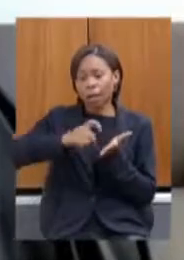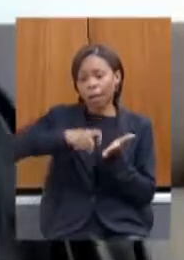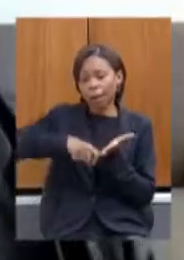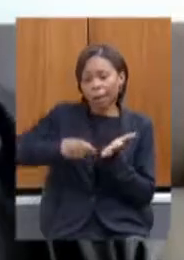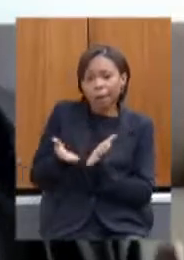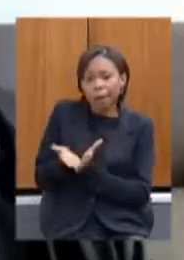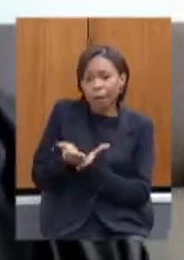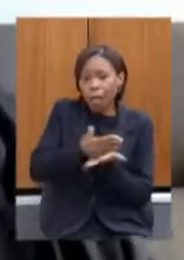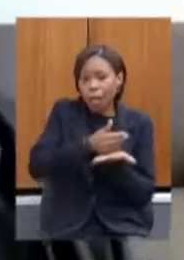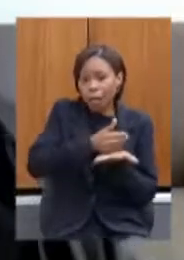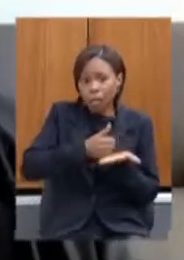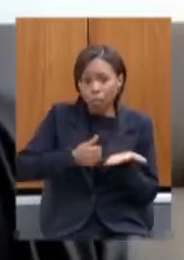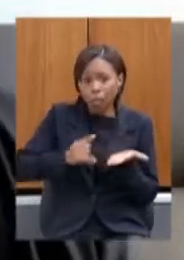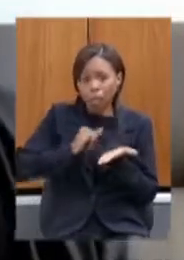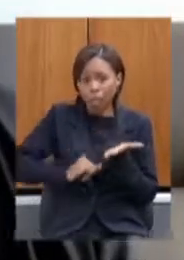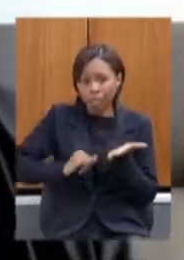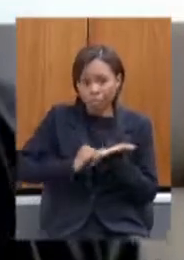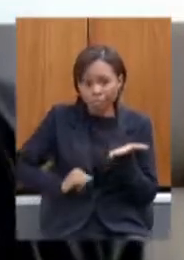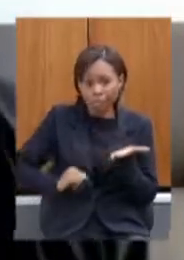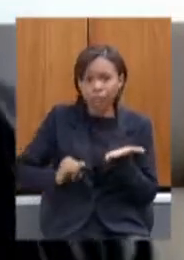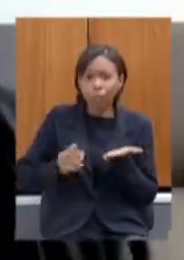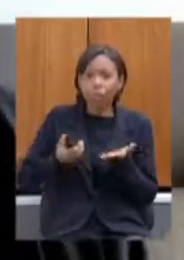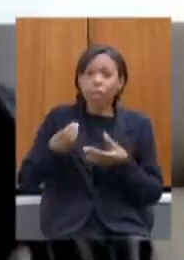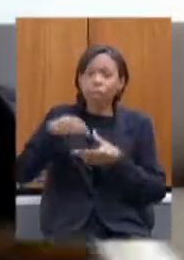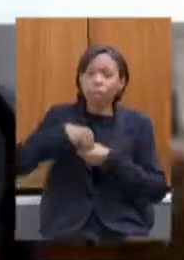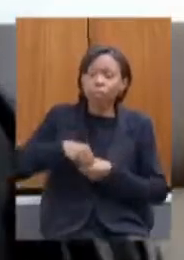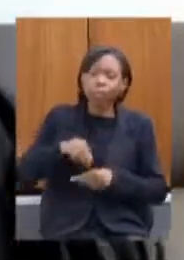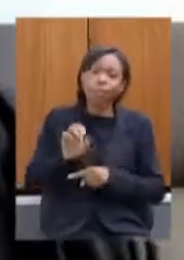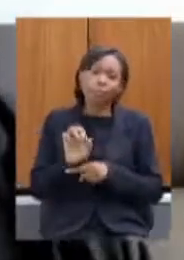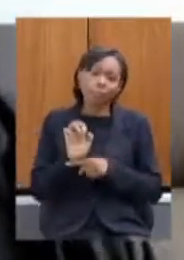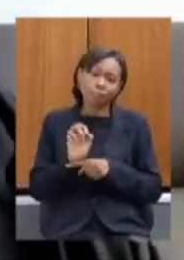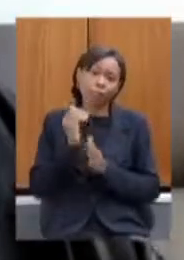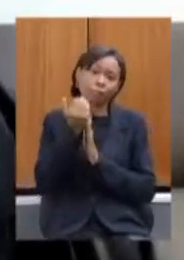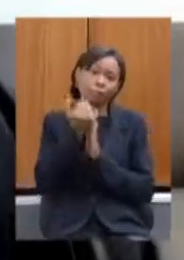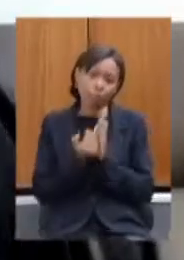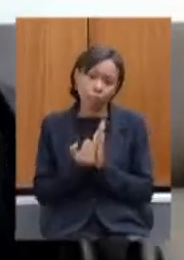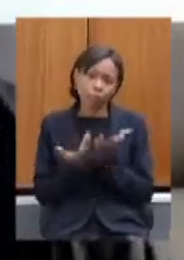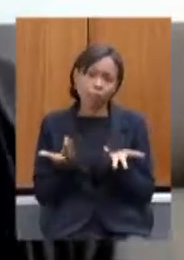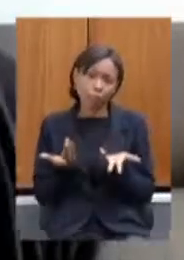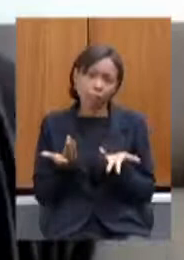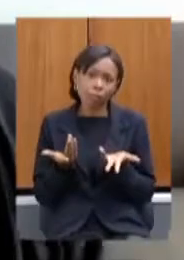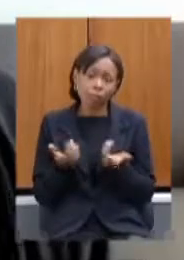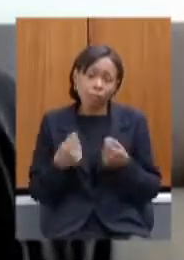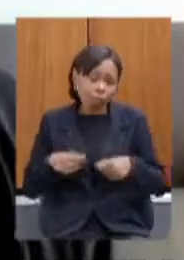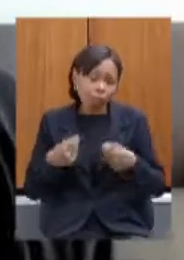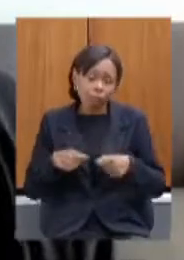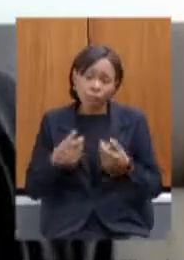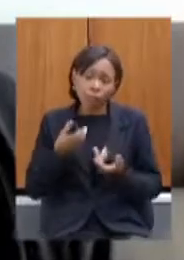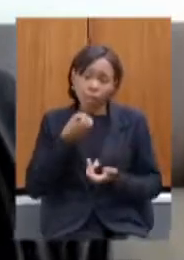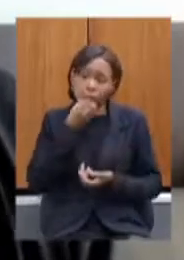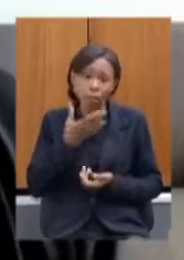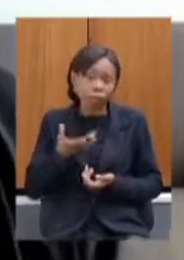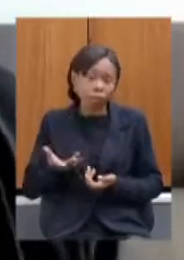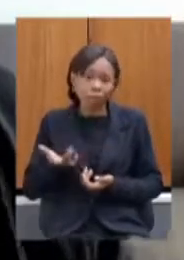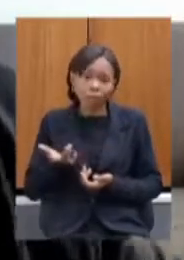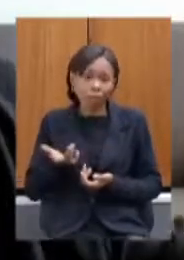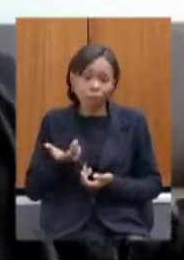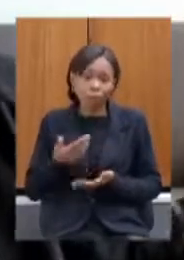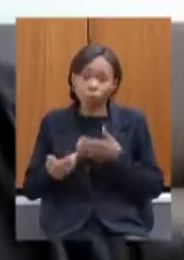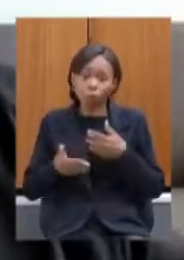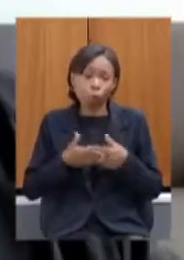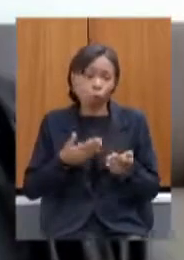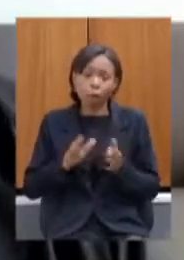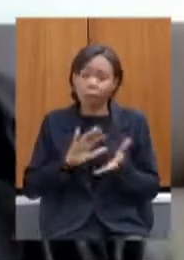isso não depende de nada isso é mais da metade do caminho andado de qualquer reforma tributária se